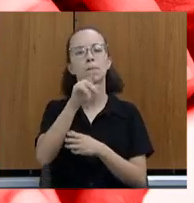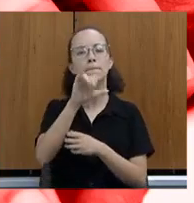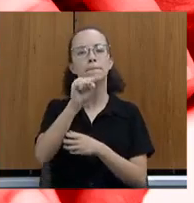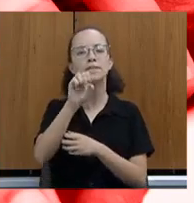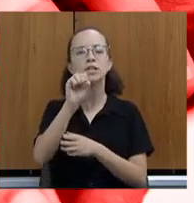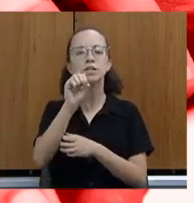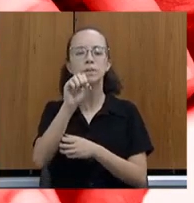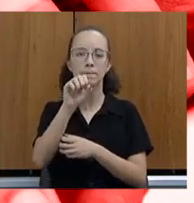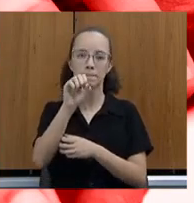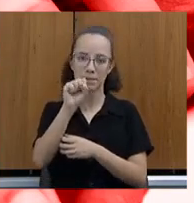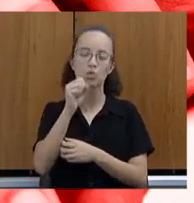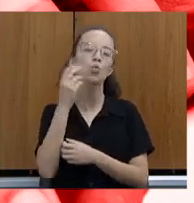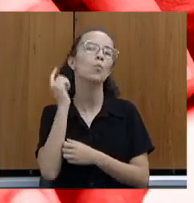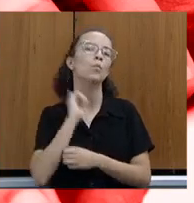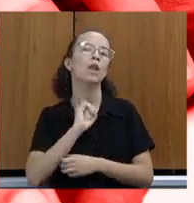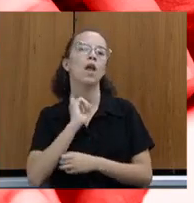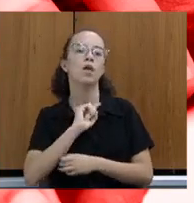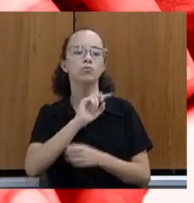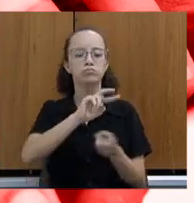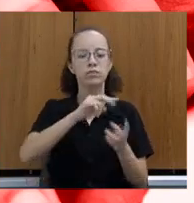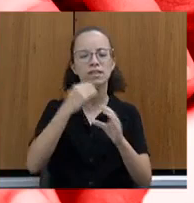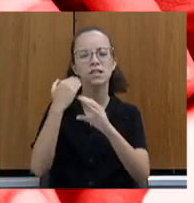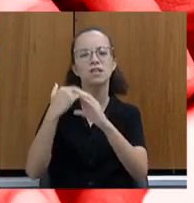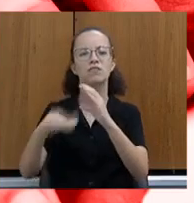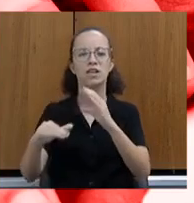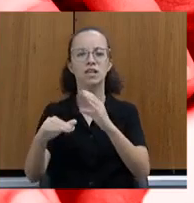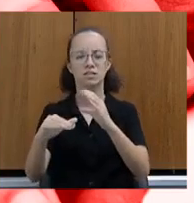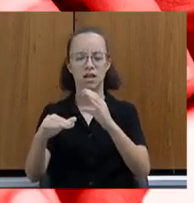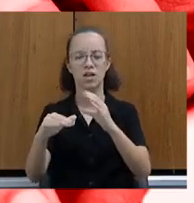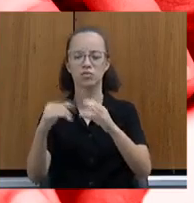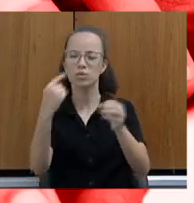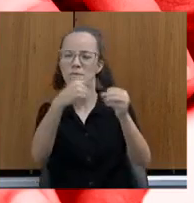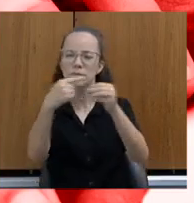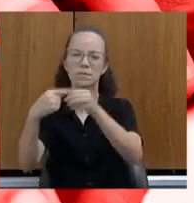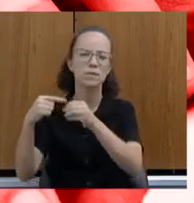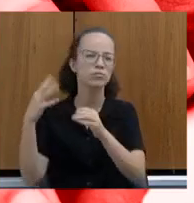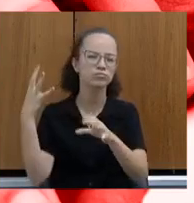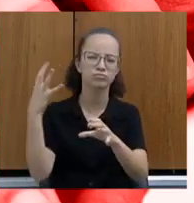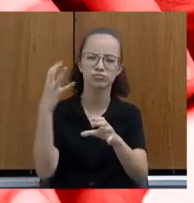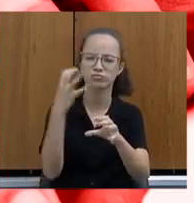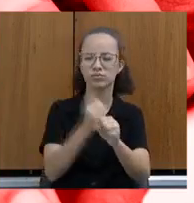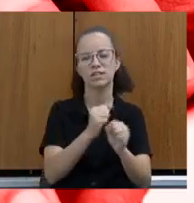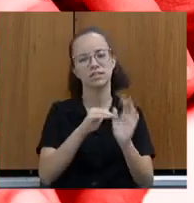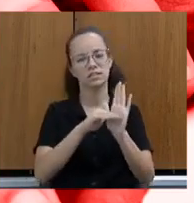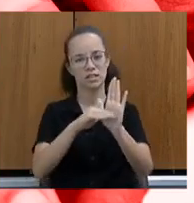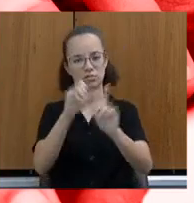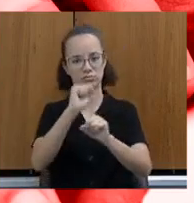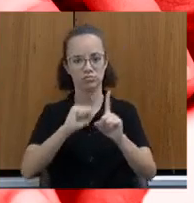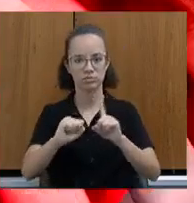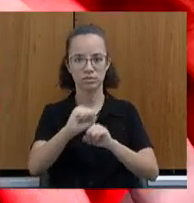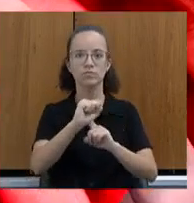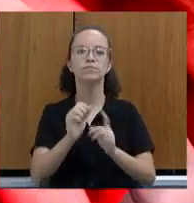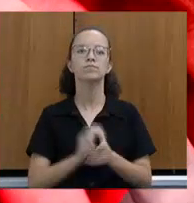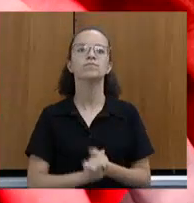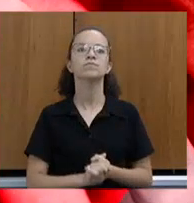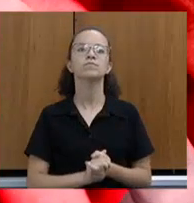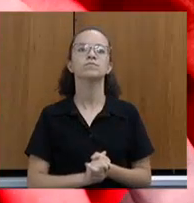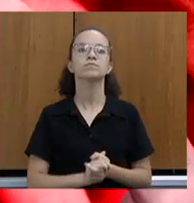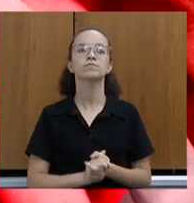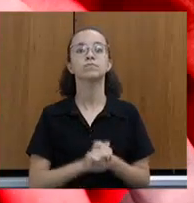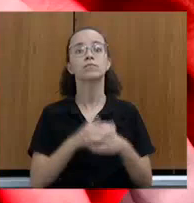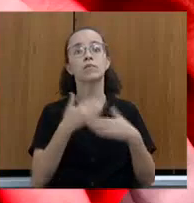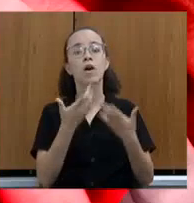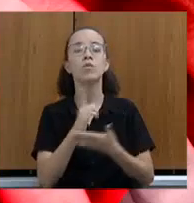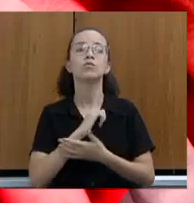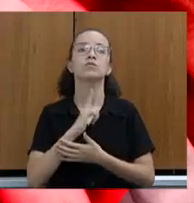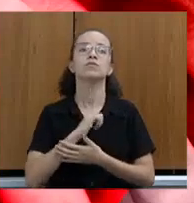transferência a todos os 853 municípios no cofinanciamento da assistência social. Por favor. Então, nós